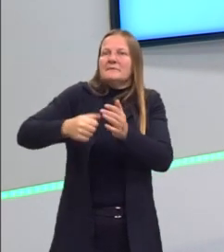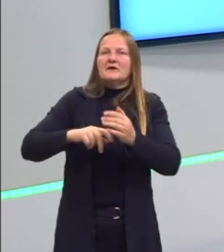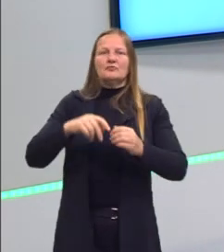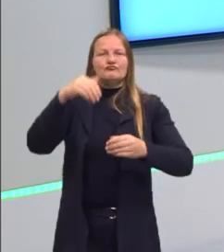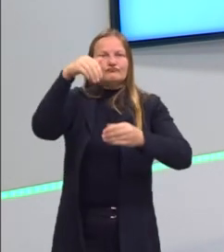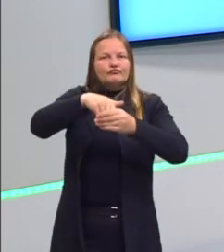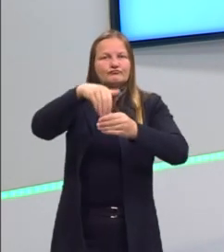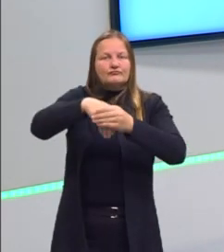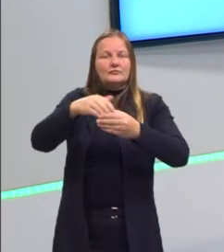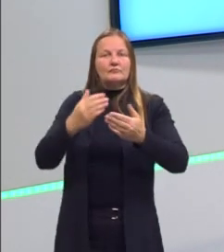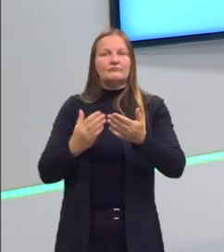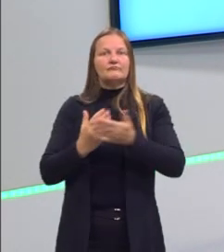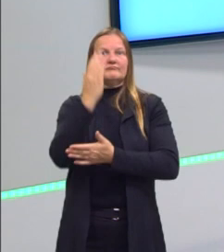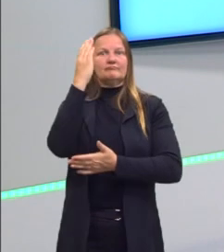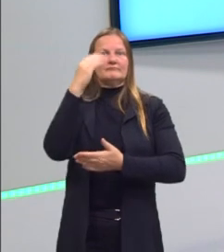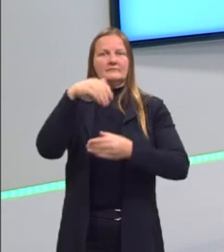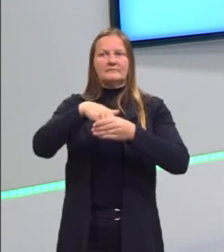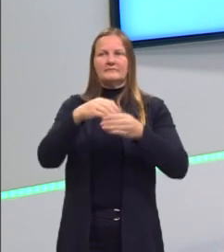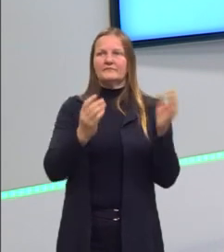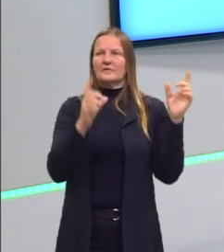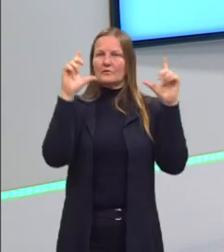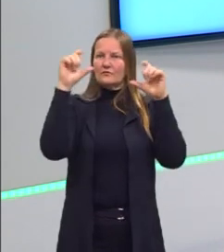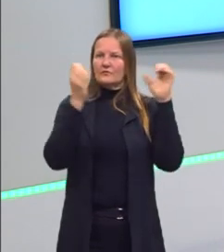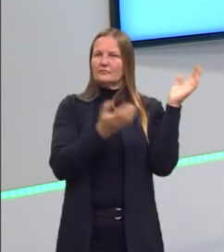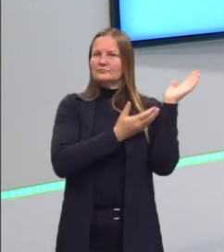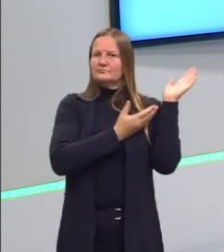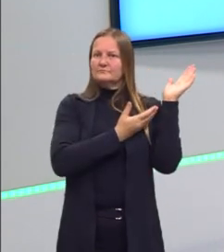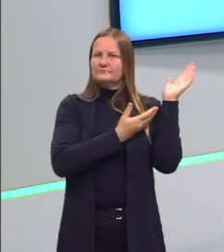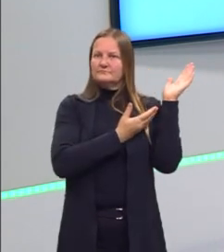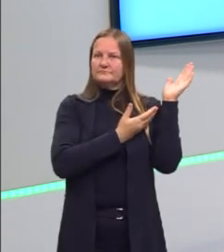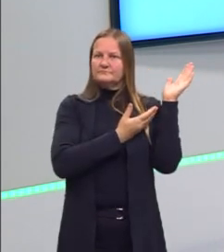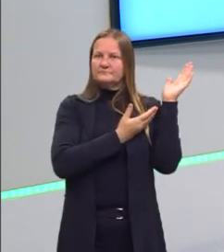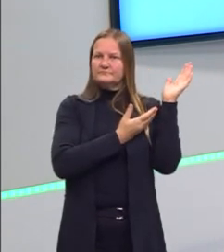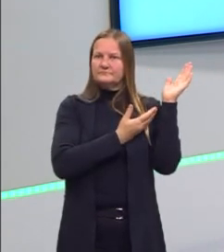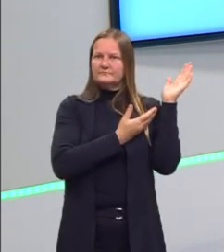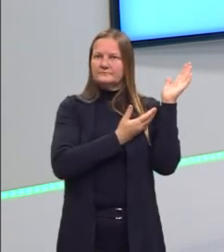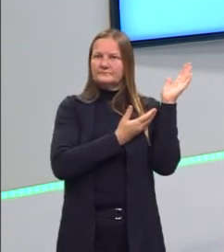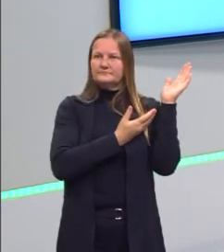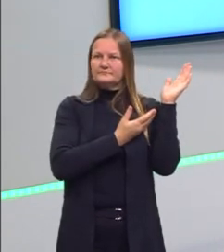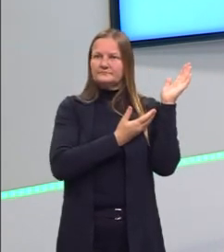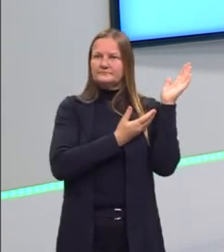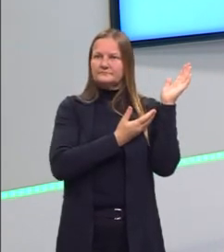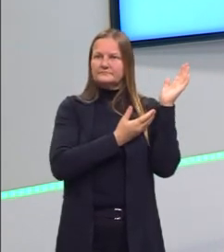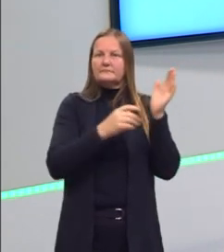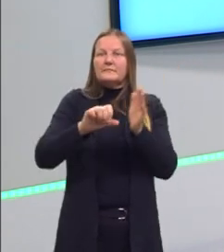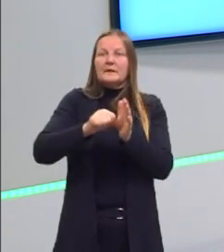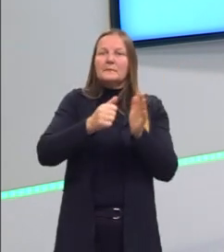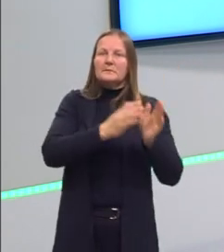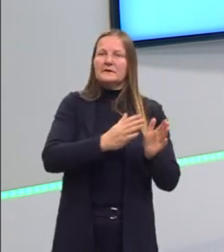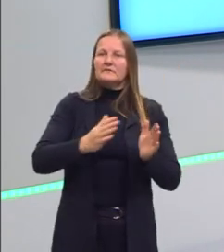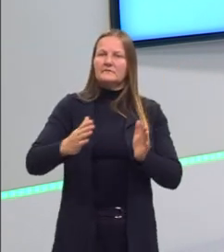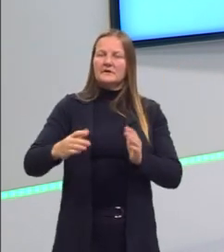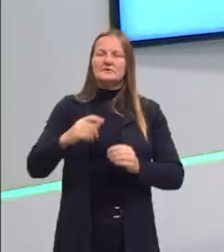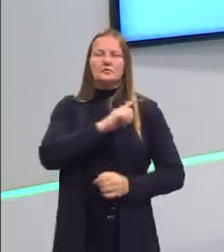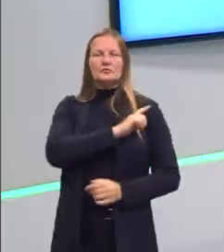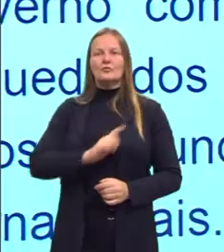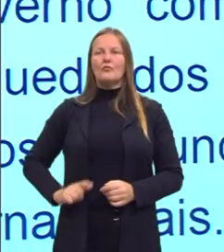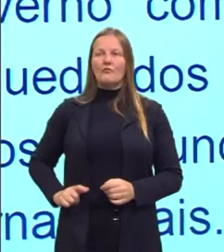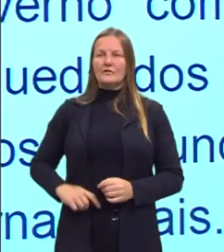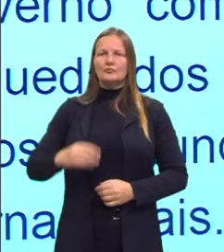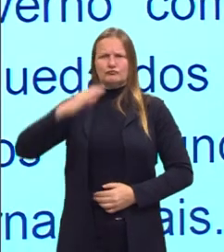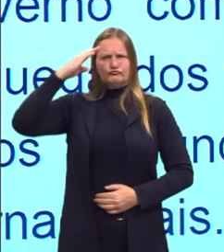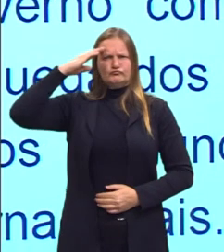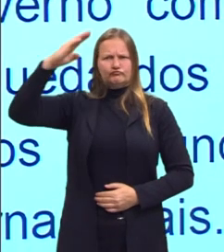a gente tem, então, uma foto do Prudente de Moraes. Essa primeira fase desses governos dos